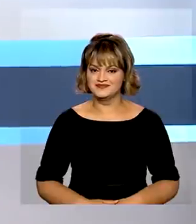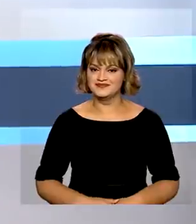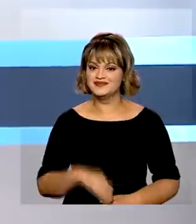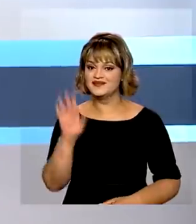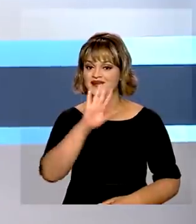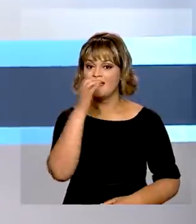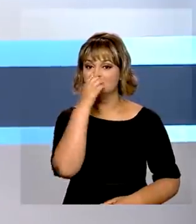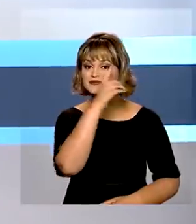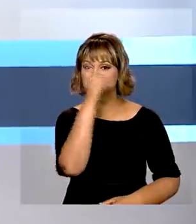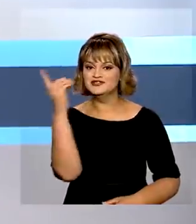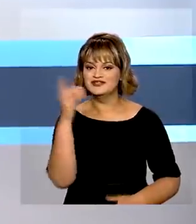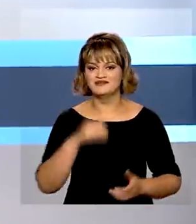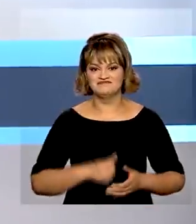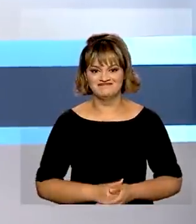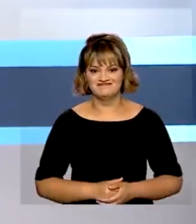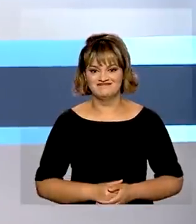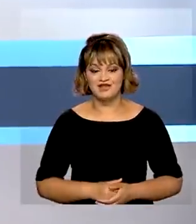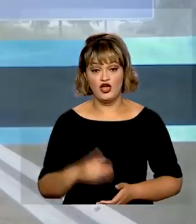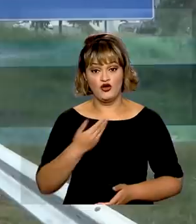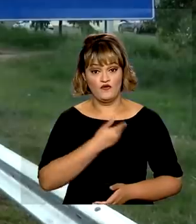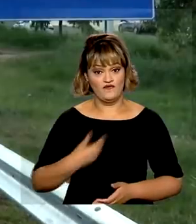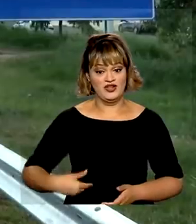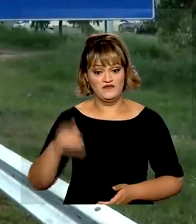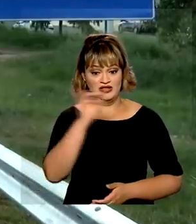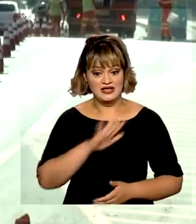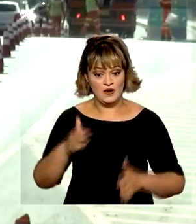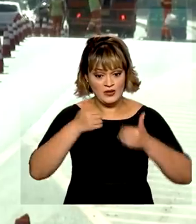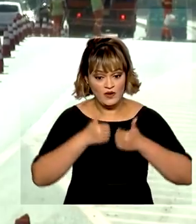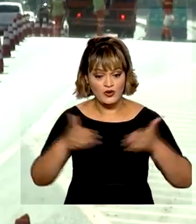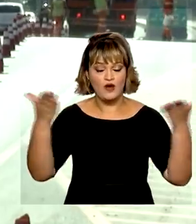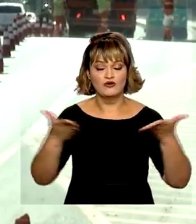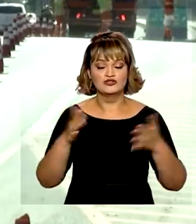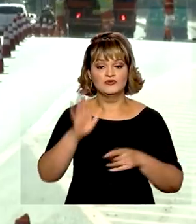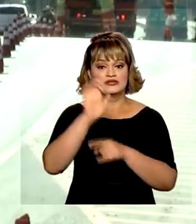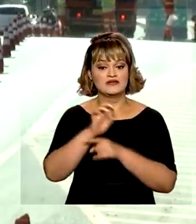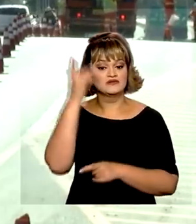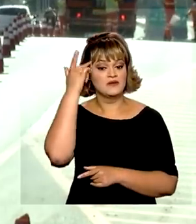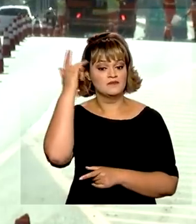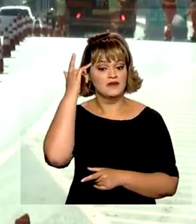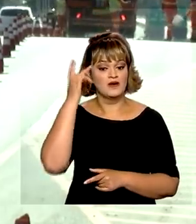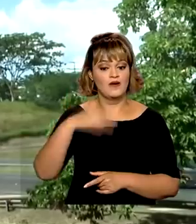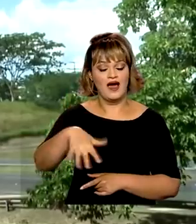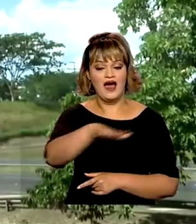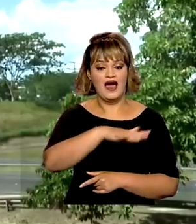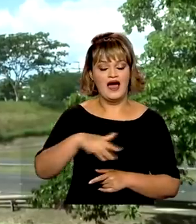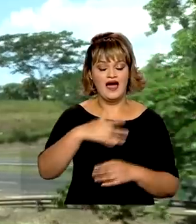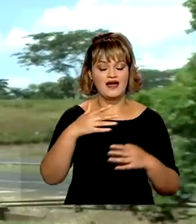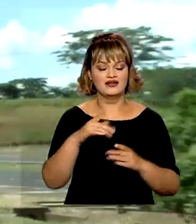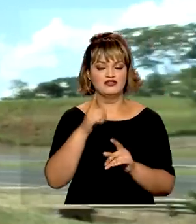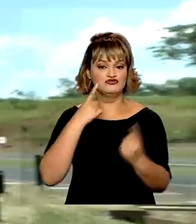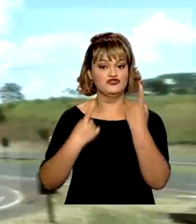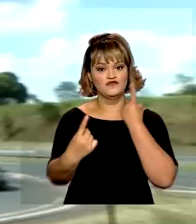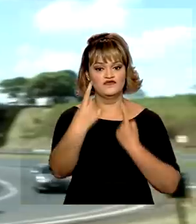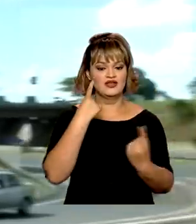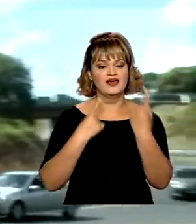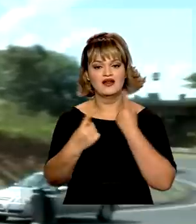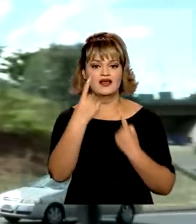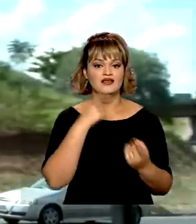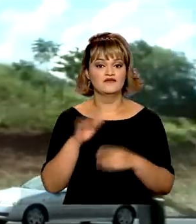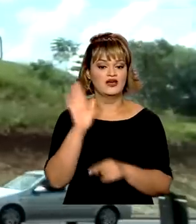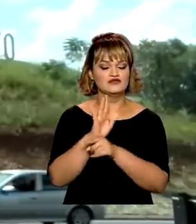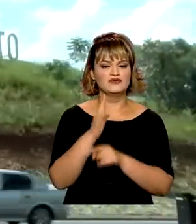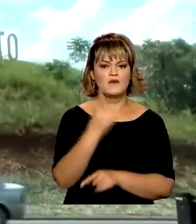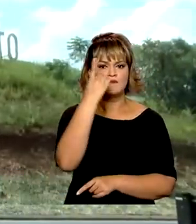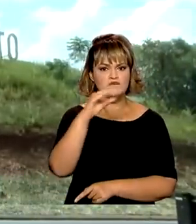Olá, bom dia! Governo Federal inaugura hoje no interior de São Paulo complexo viário que vai beneficiar diretamente